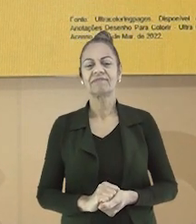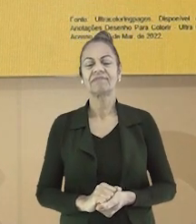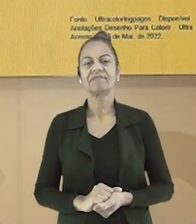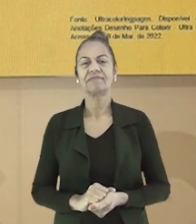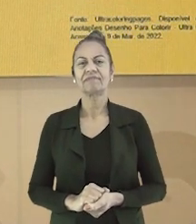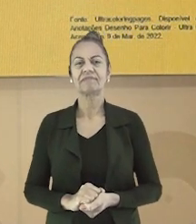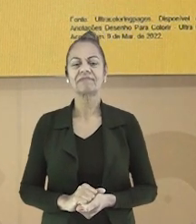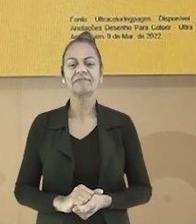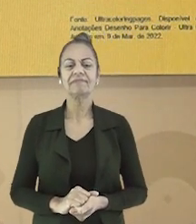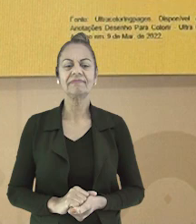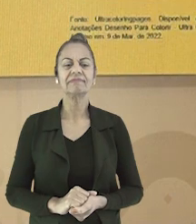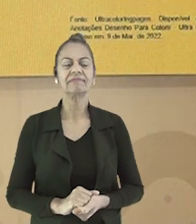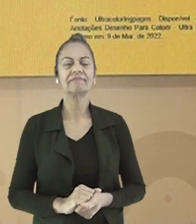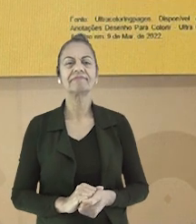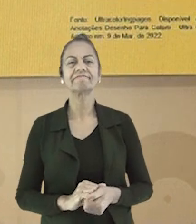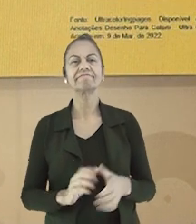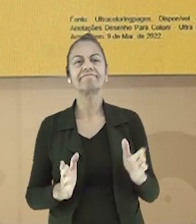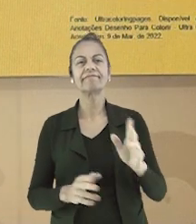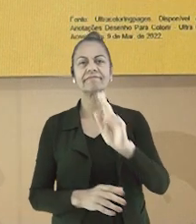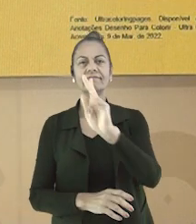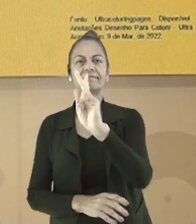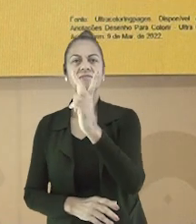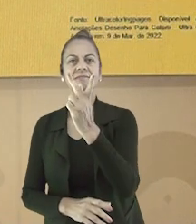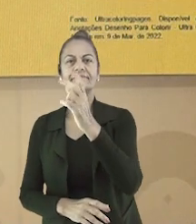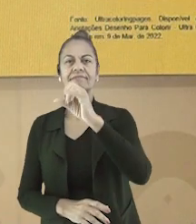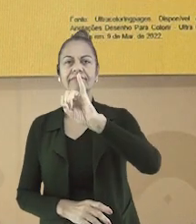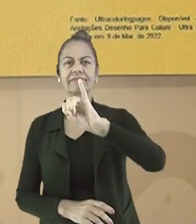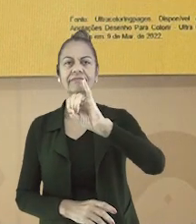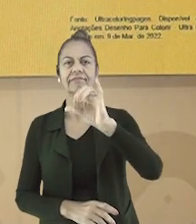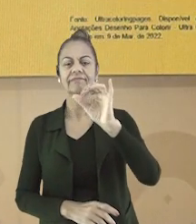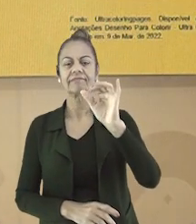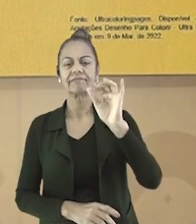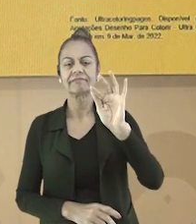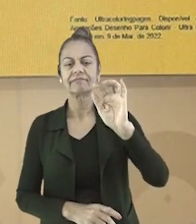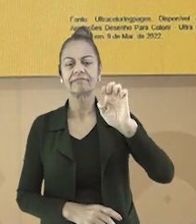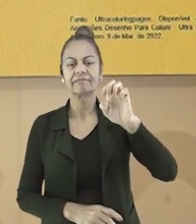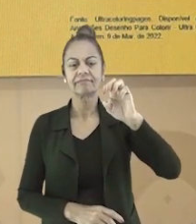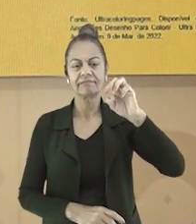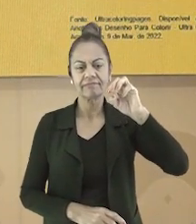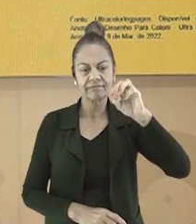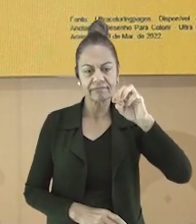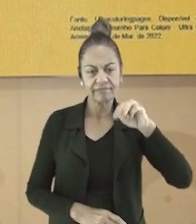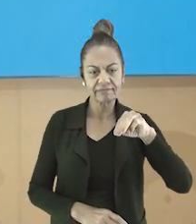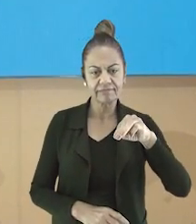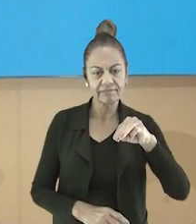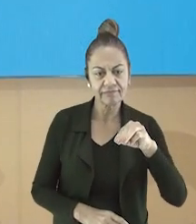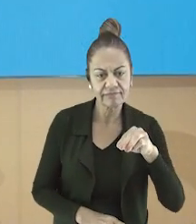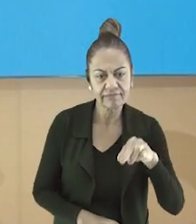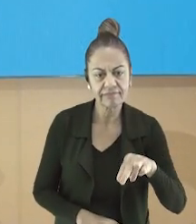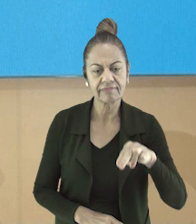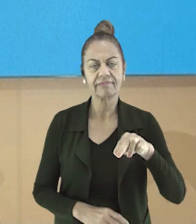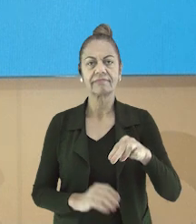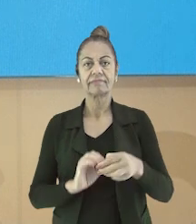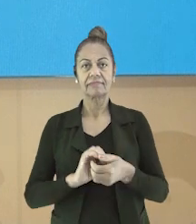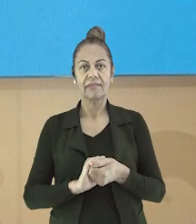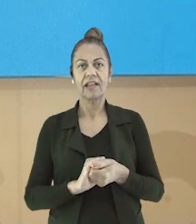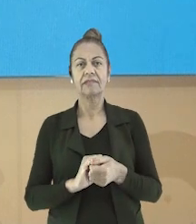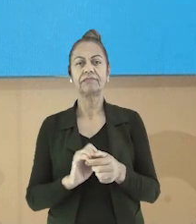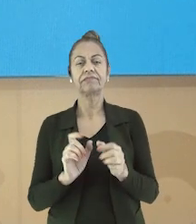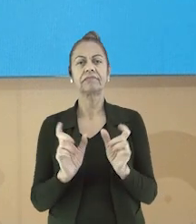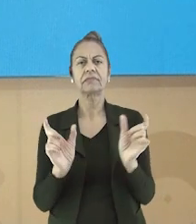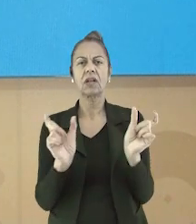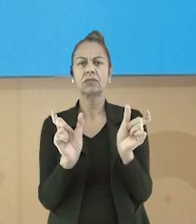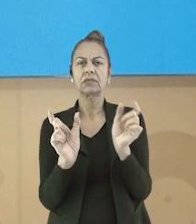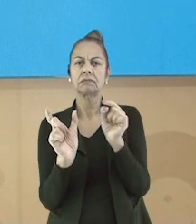penúltima. Ou seja, o U é a sílaba tônica. O hífen. O